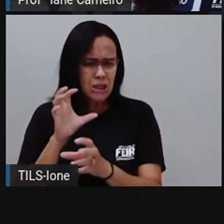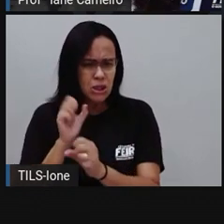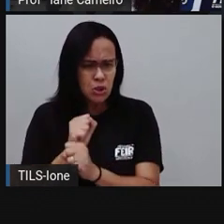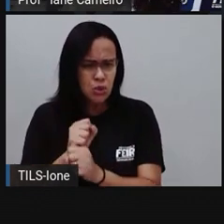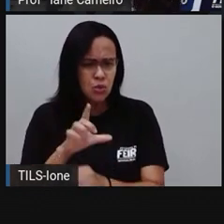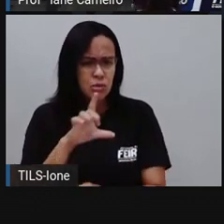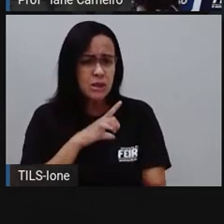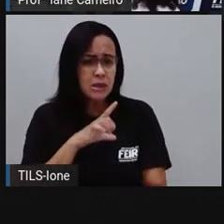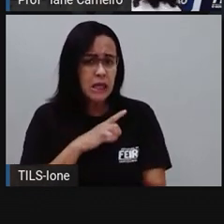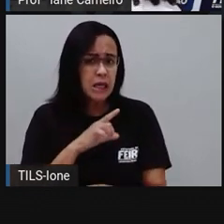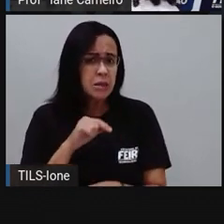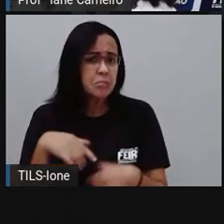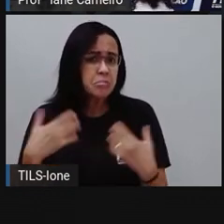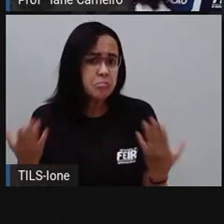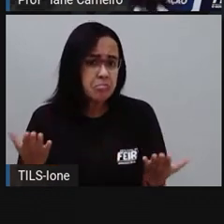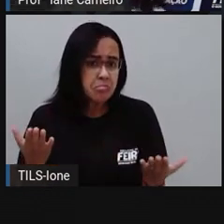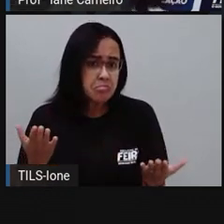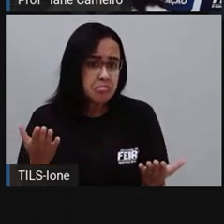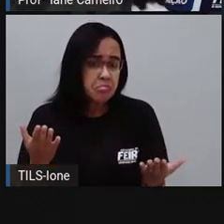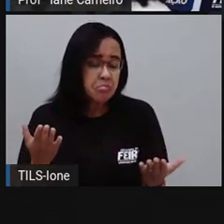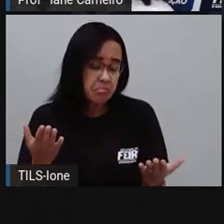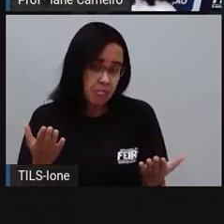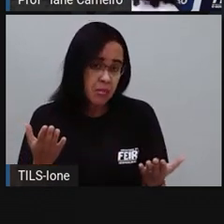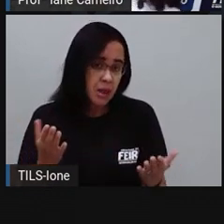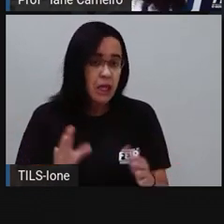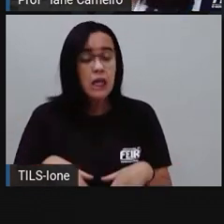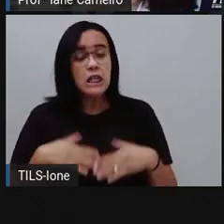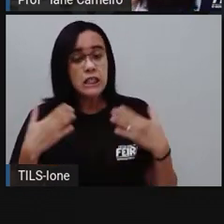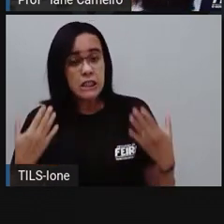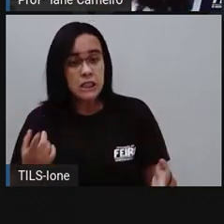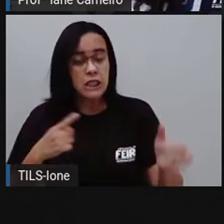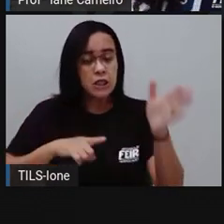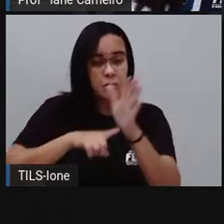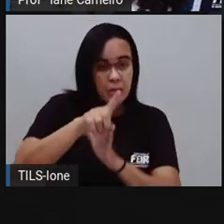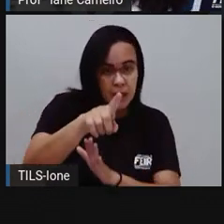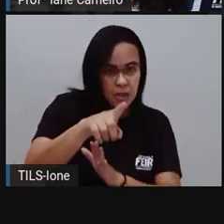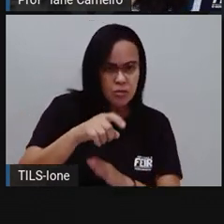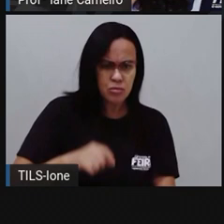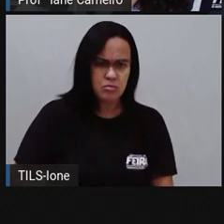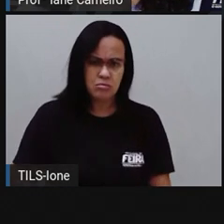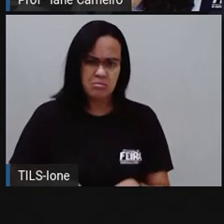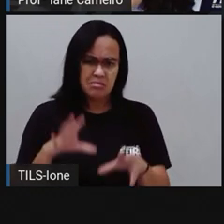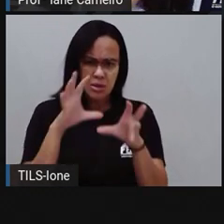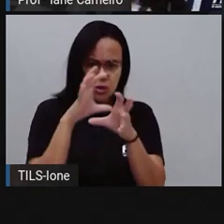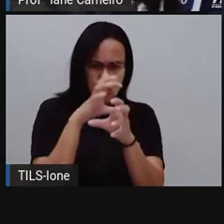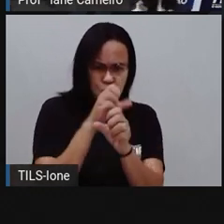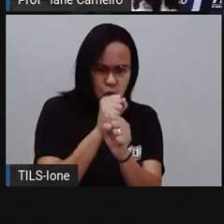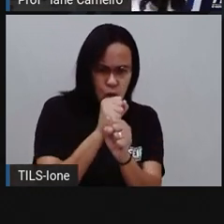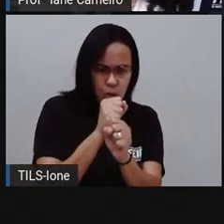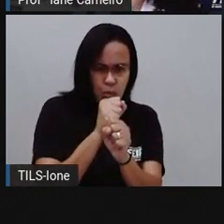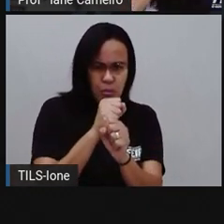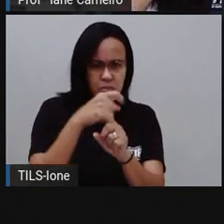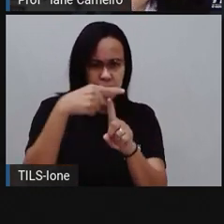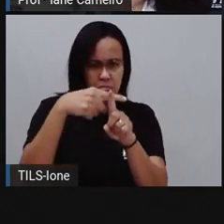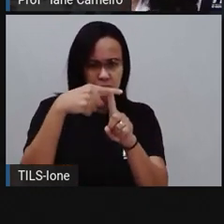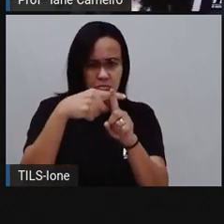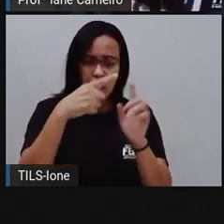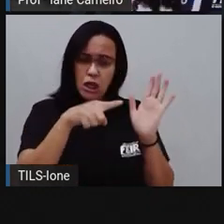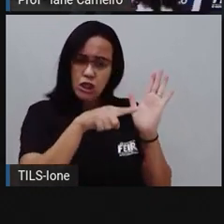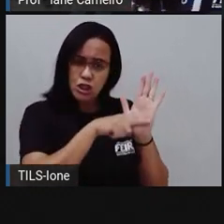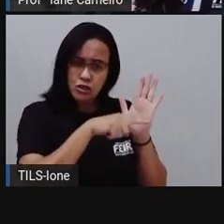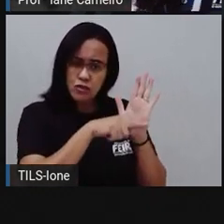vendidas. Então qual será o tipo de operação que nós vamos realizar? Será que eu vou juntar